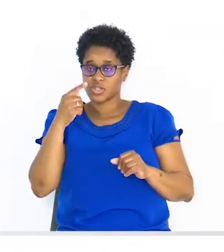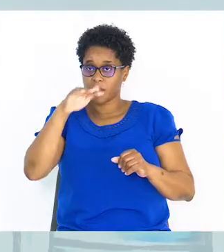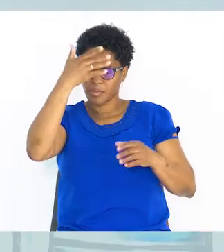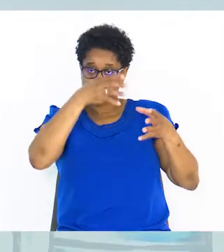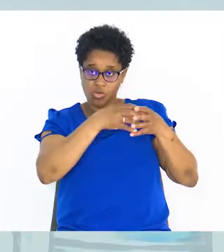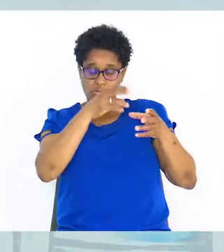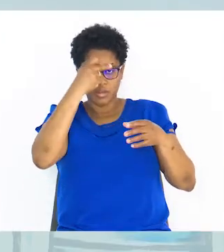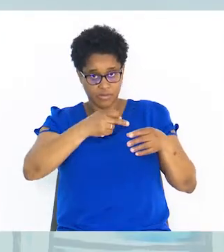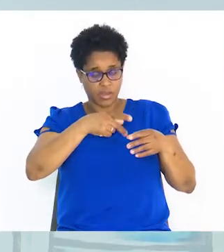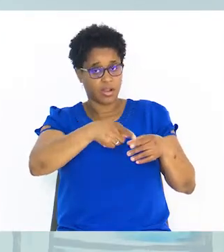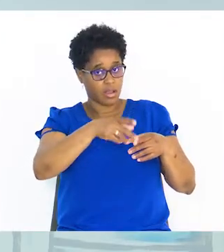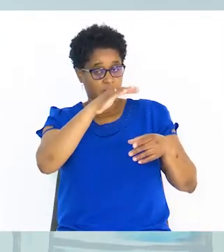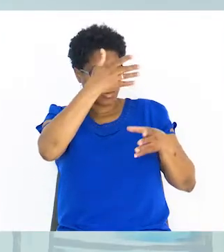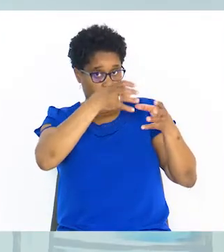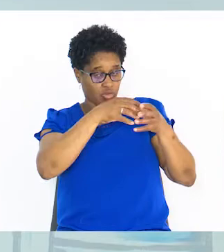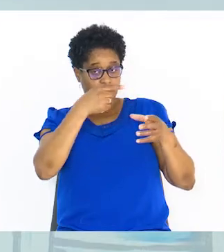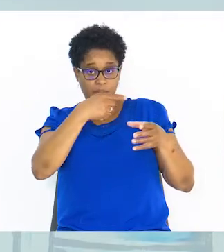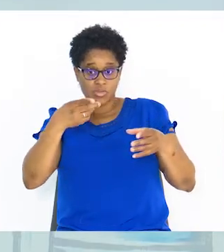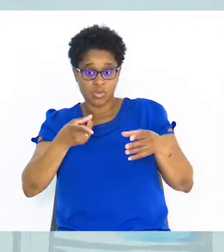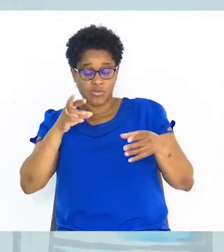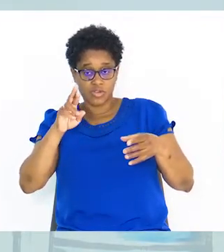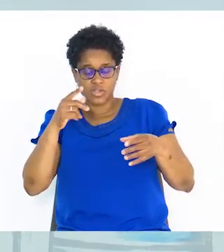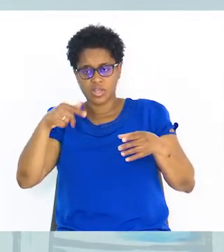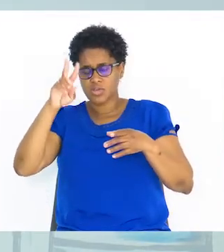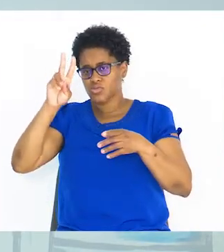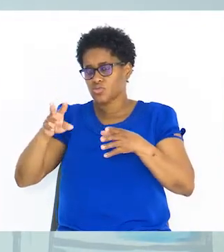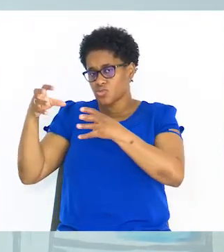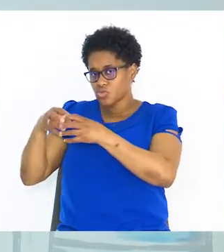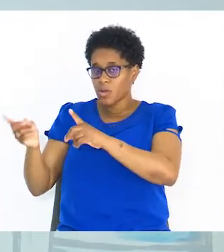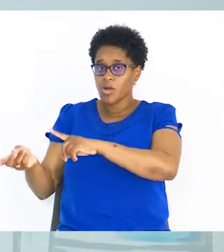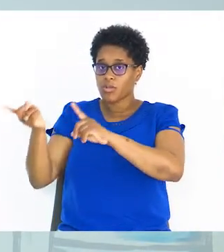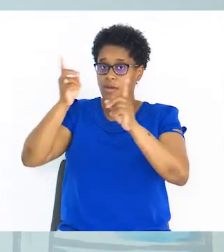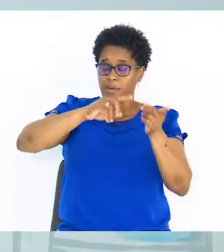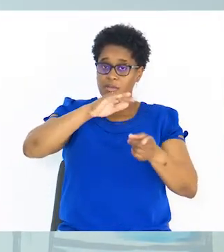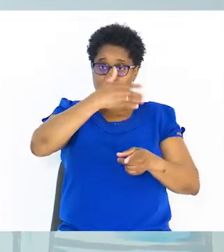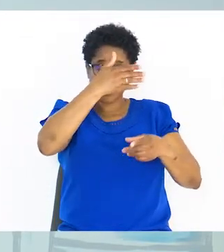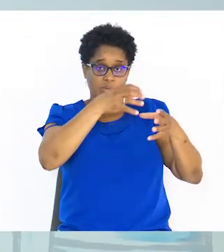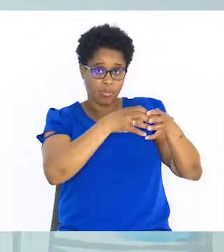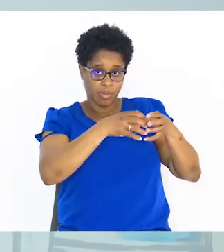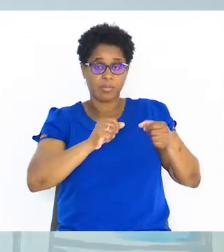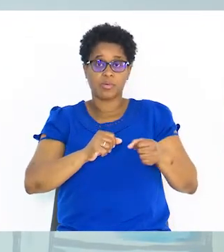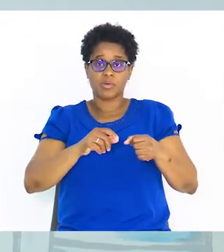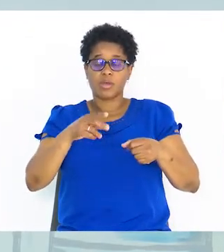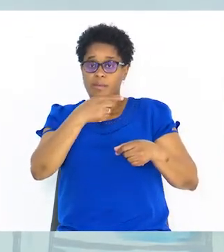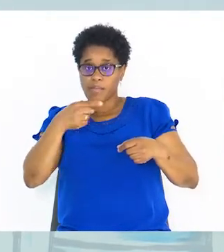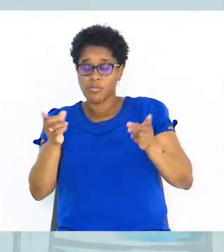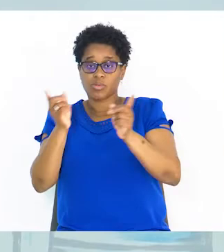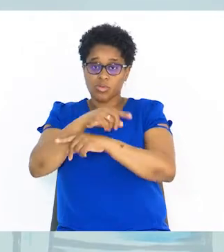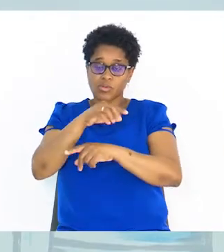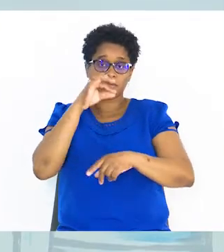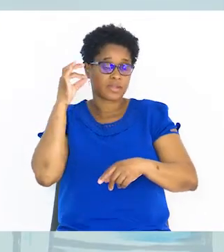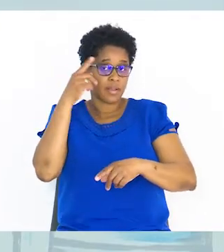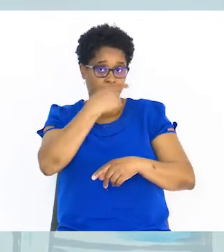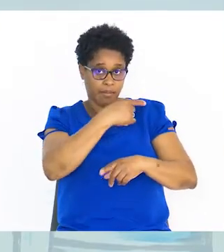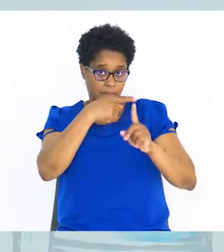membro, vai manter-se no primeiro membro. Menos 9x está no segundo membro, passa para o primeiro membro, menos passa para